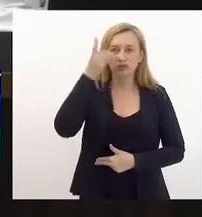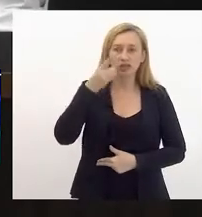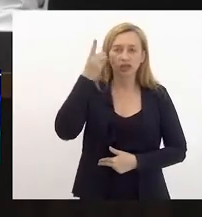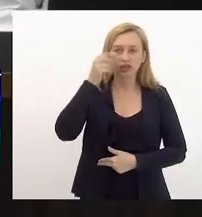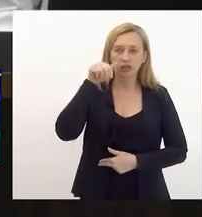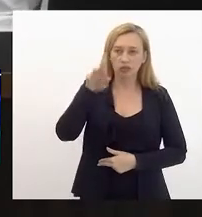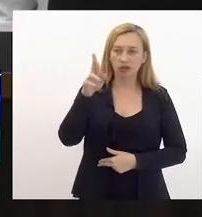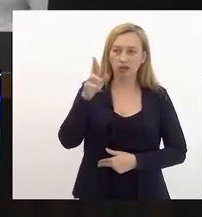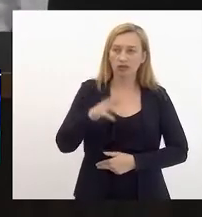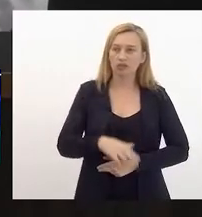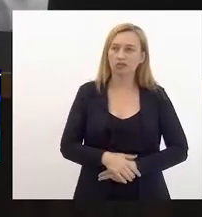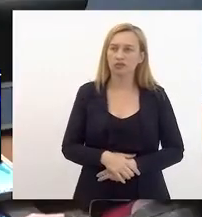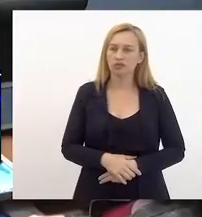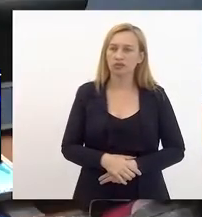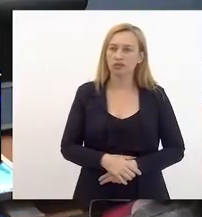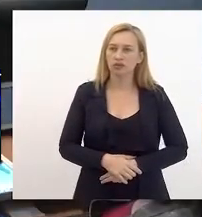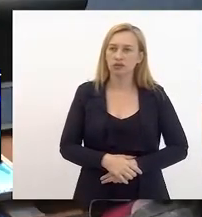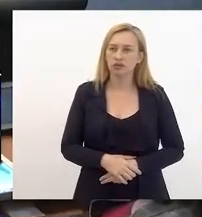e aí